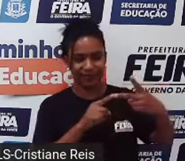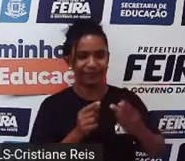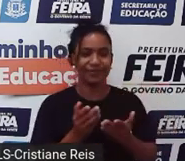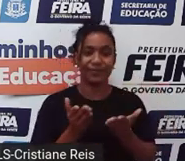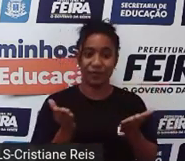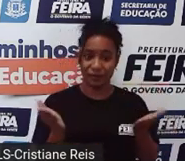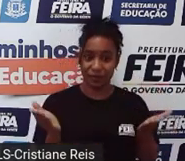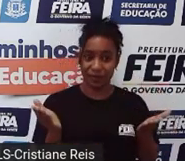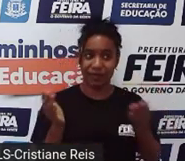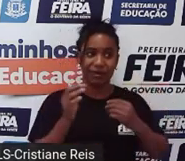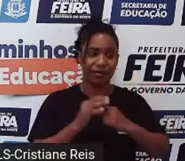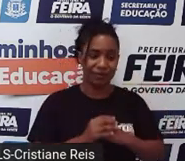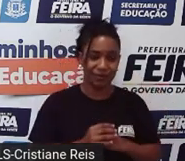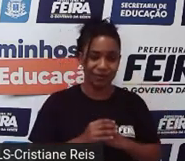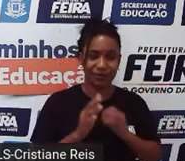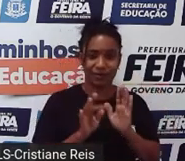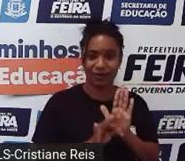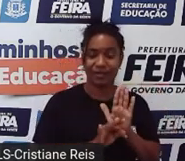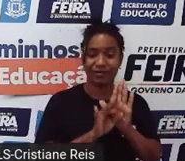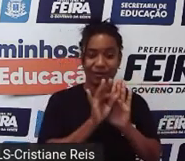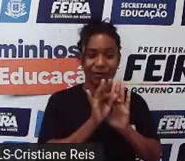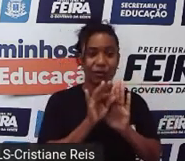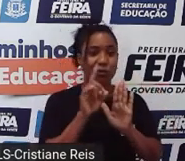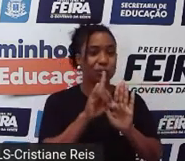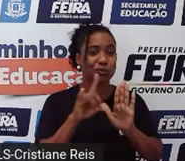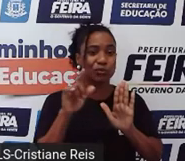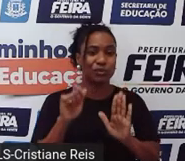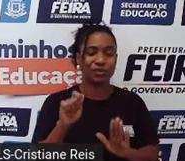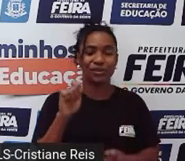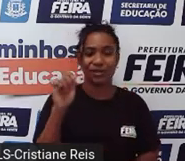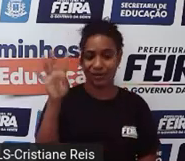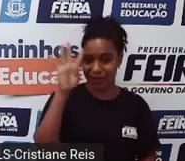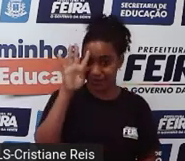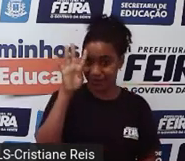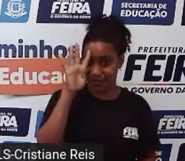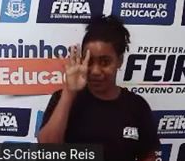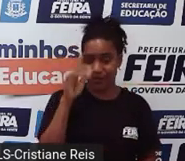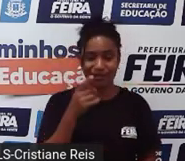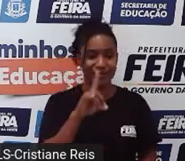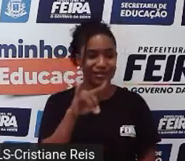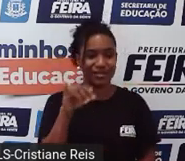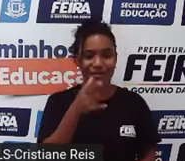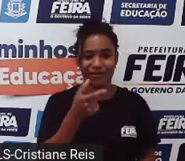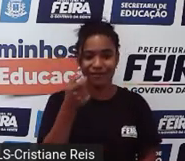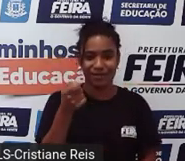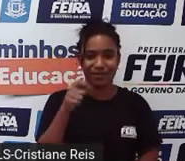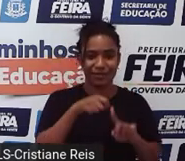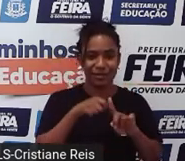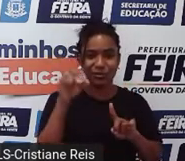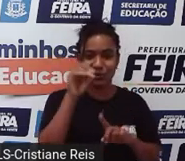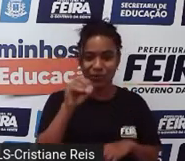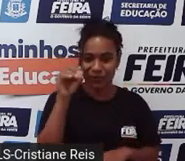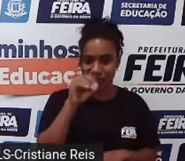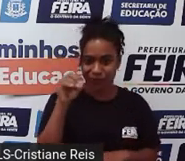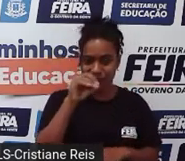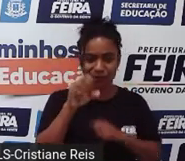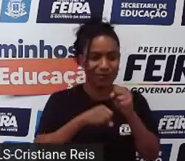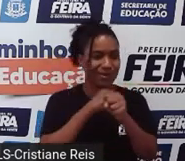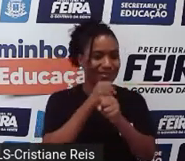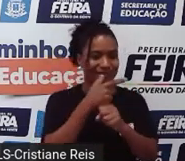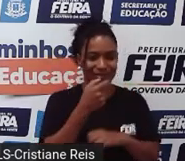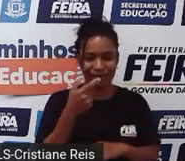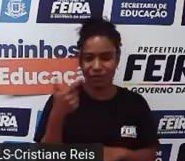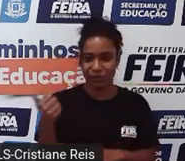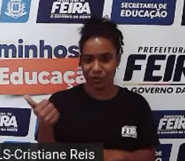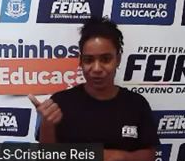Então, aqui é a temperatura de quarta-feira, dia 20 de outubro de 2021. A temperatura geral está